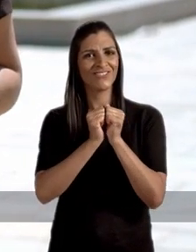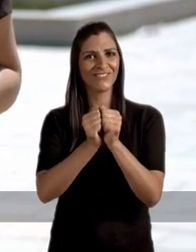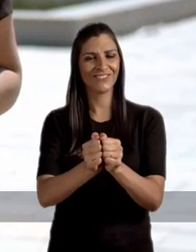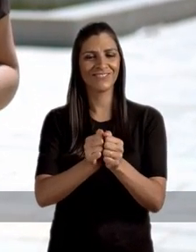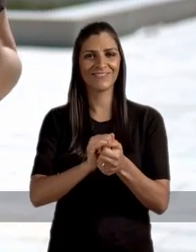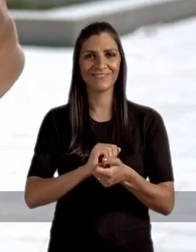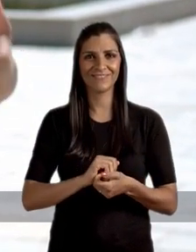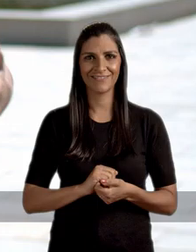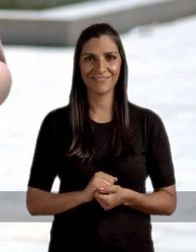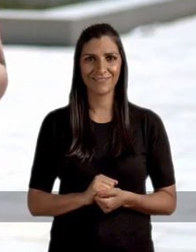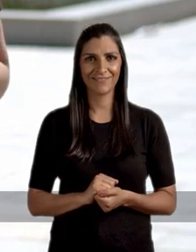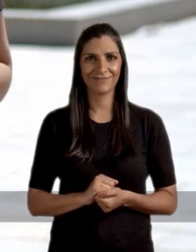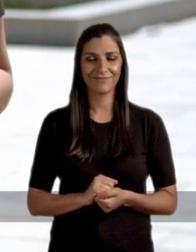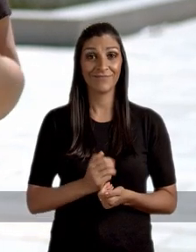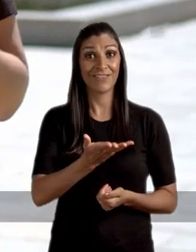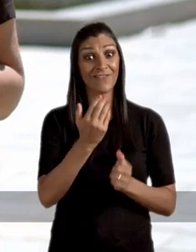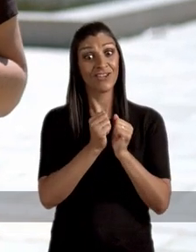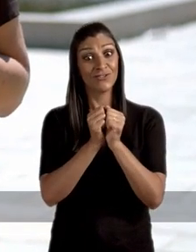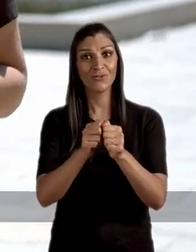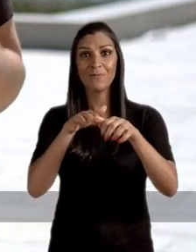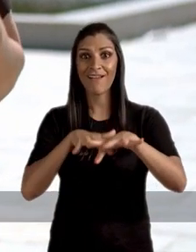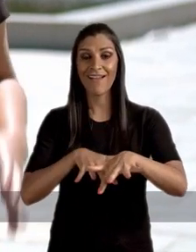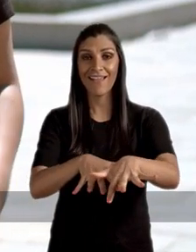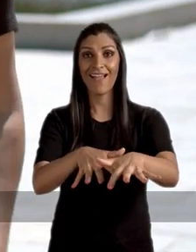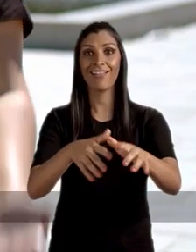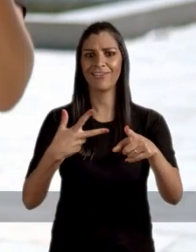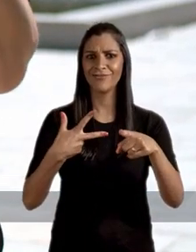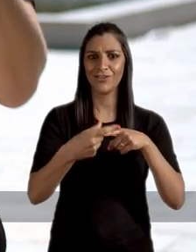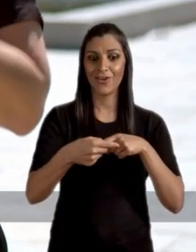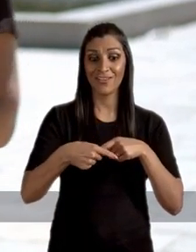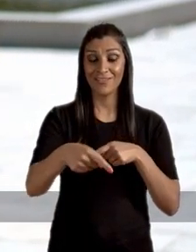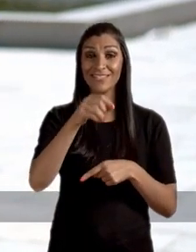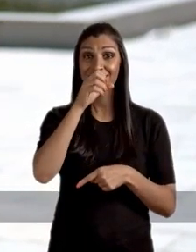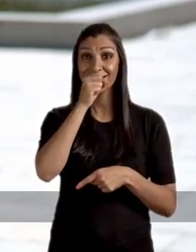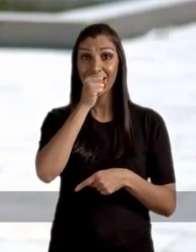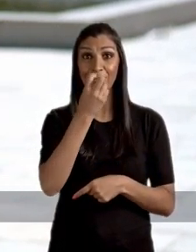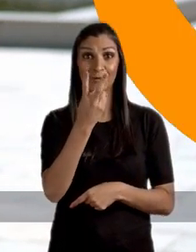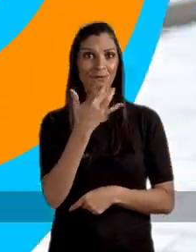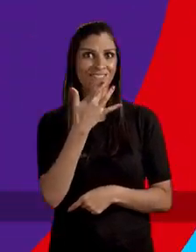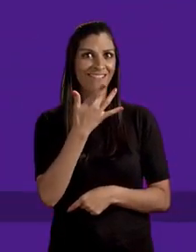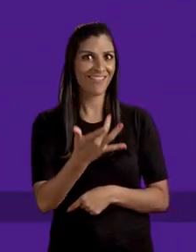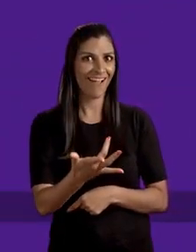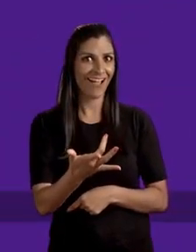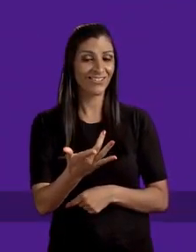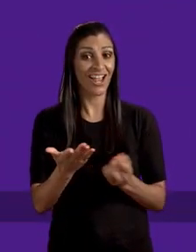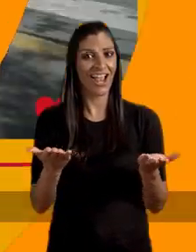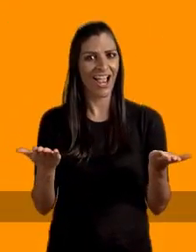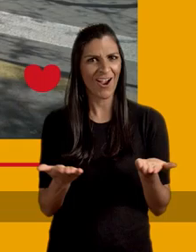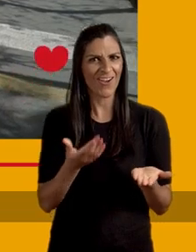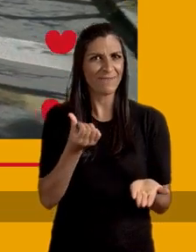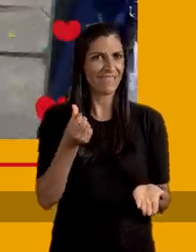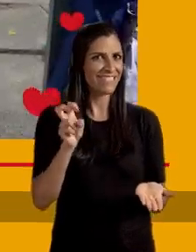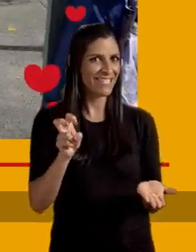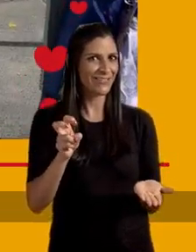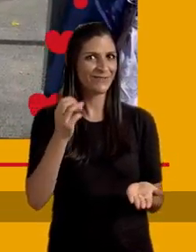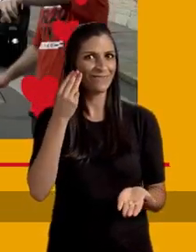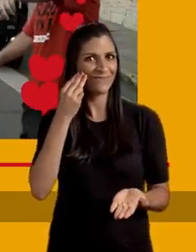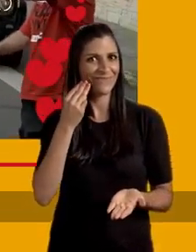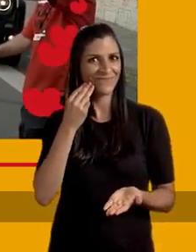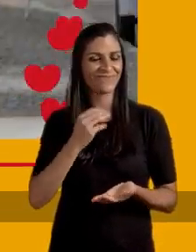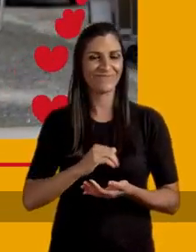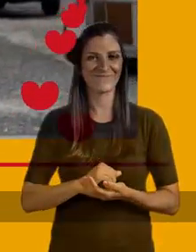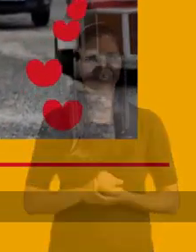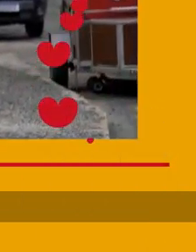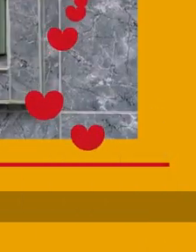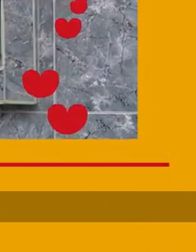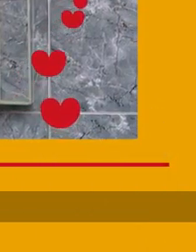resolver tudo, mas com determinação dá pra fazer muito. Vem com a gente! Vem com a gente pra Carreata da Vitória, neste sábado,